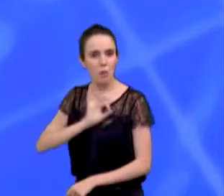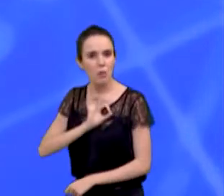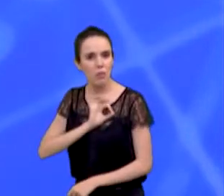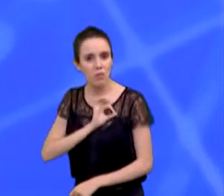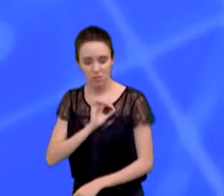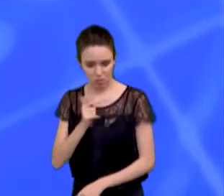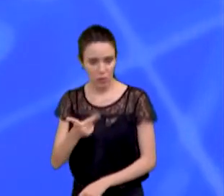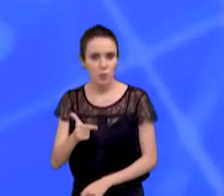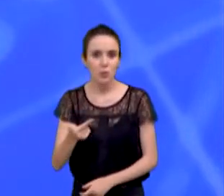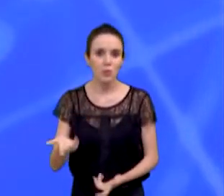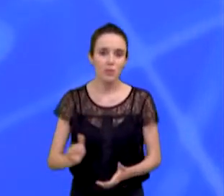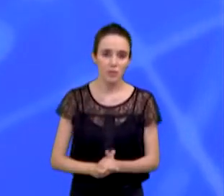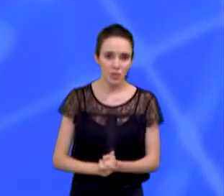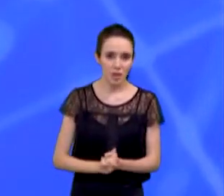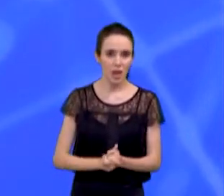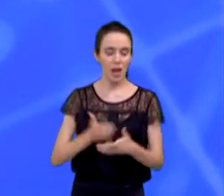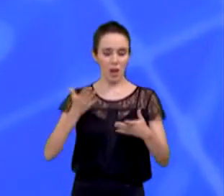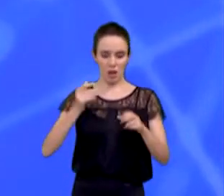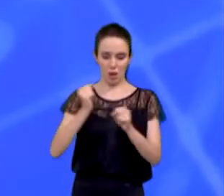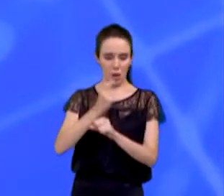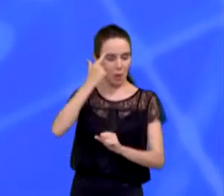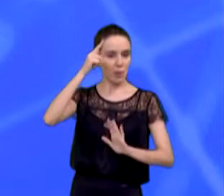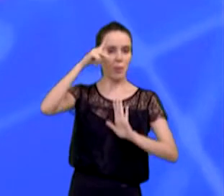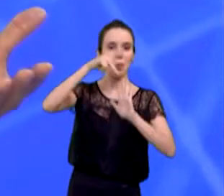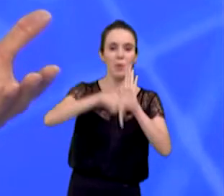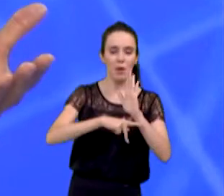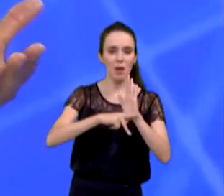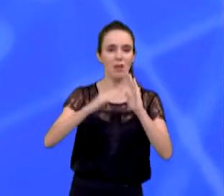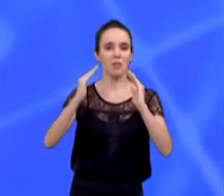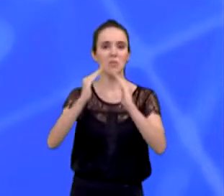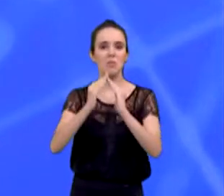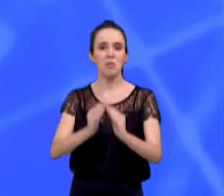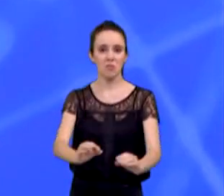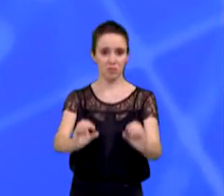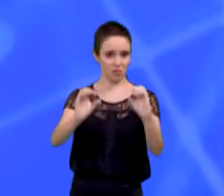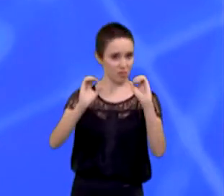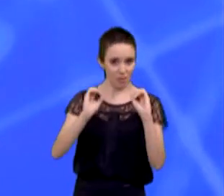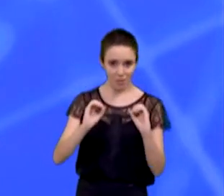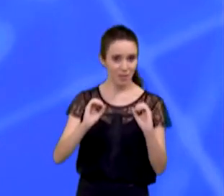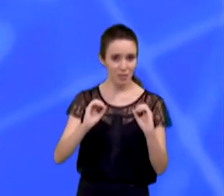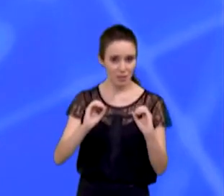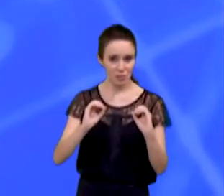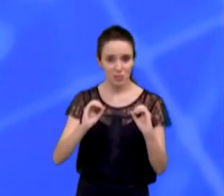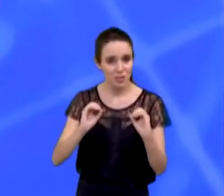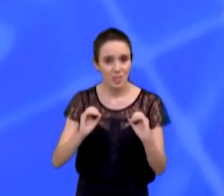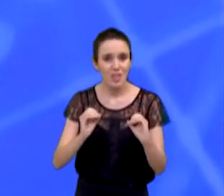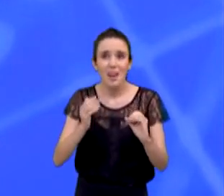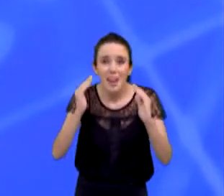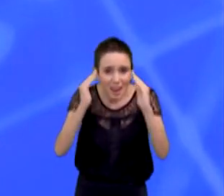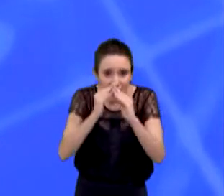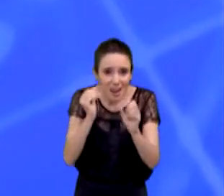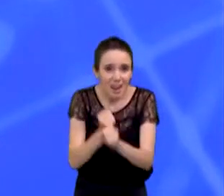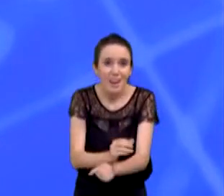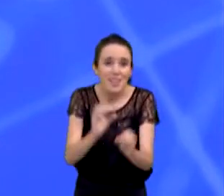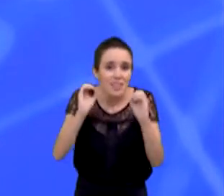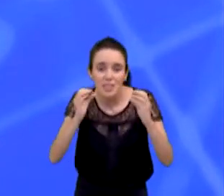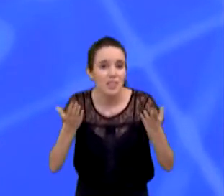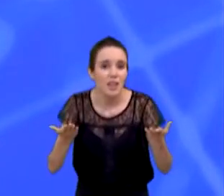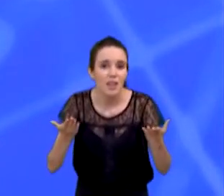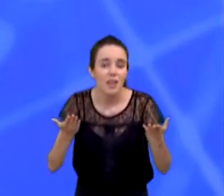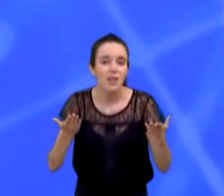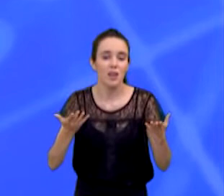condições. O plano habitacional da cidade é zero. Não gerou uma casa. E